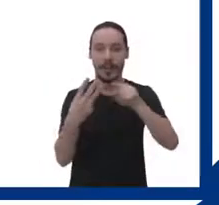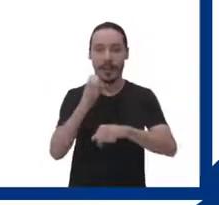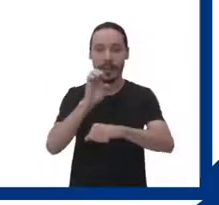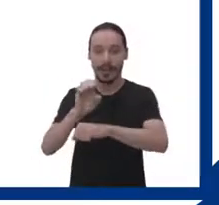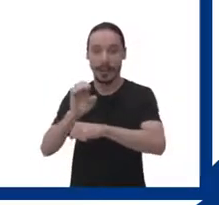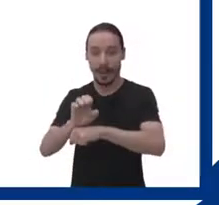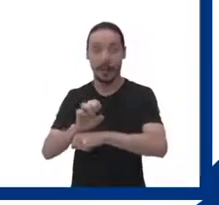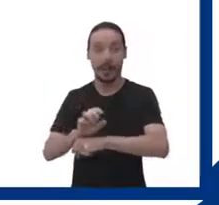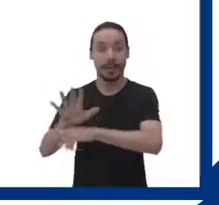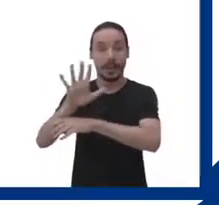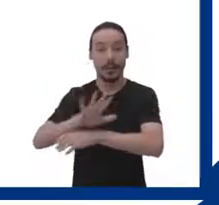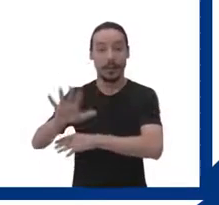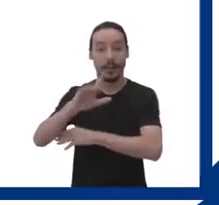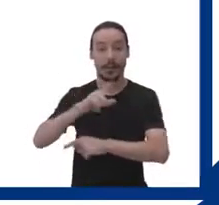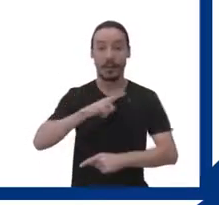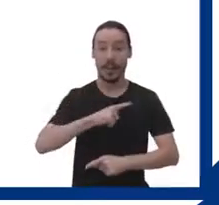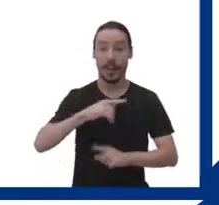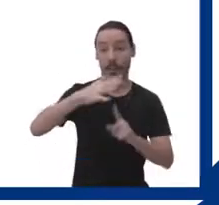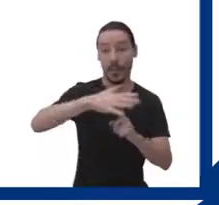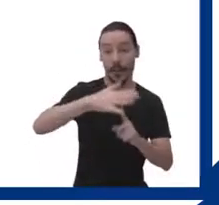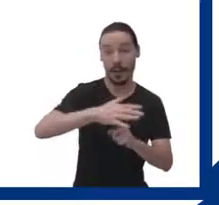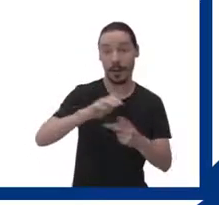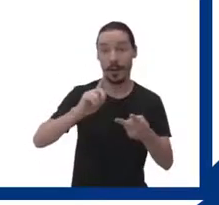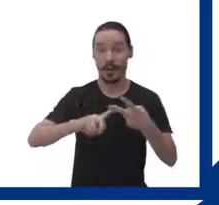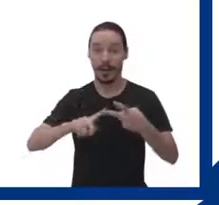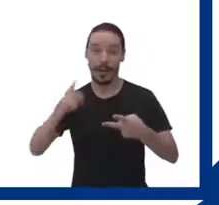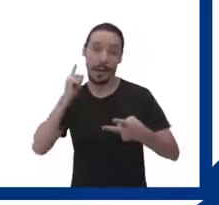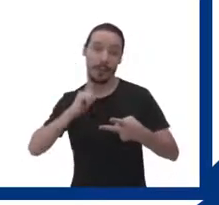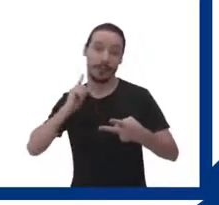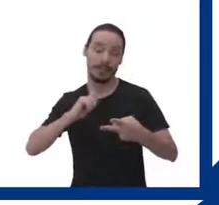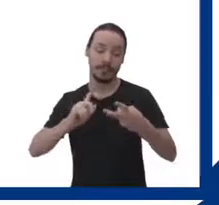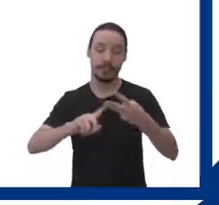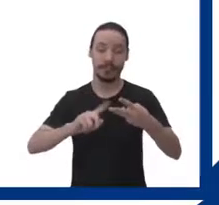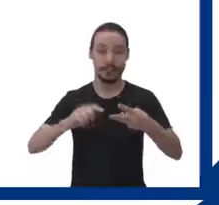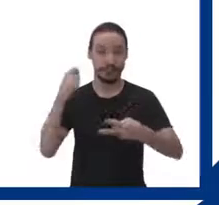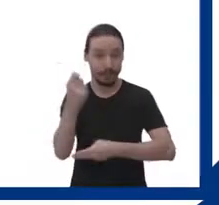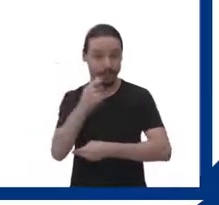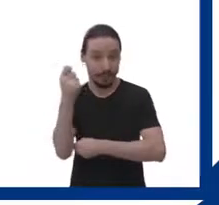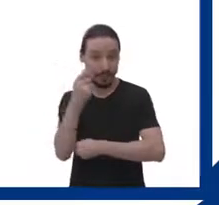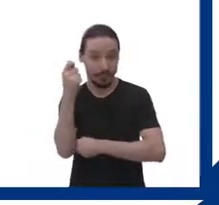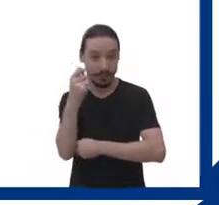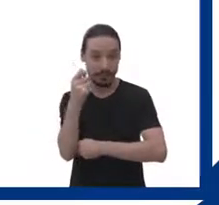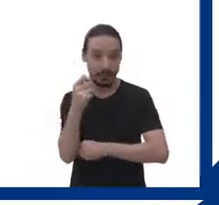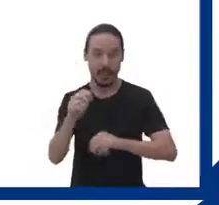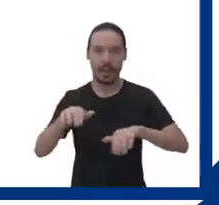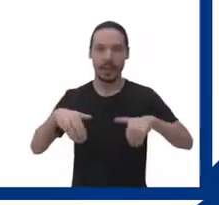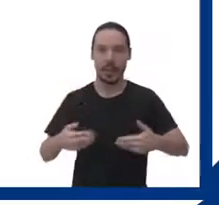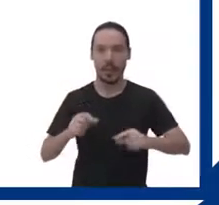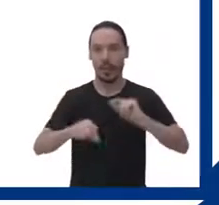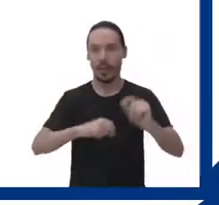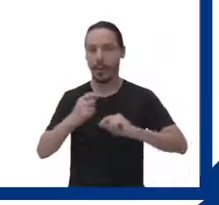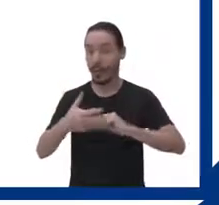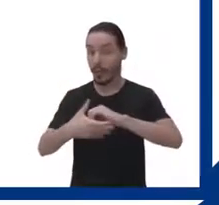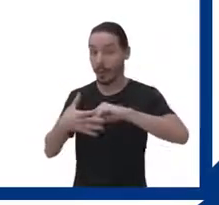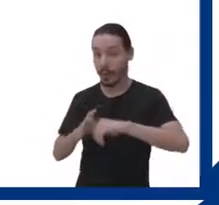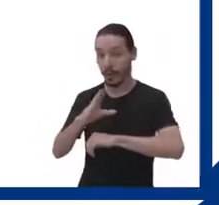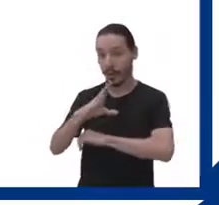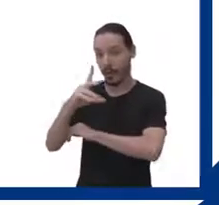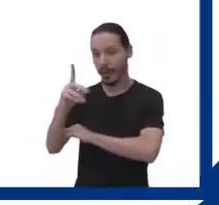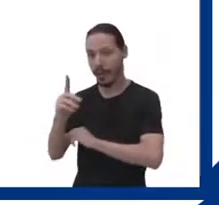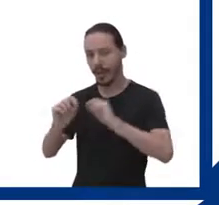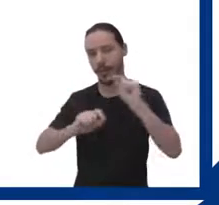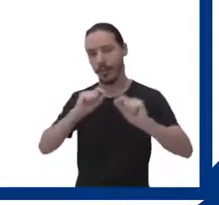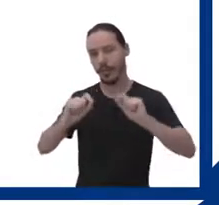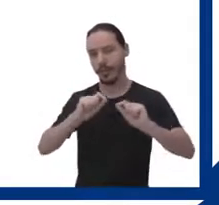brasileiros, no Paraná, em Minas Gerais e no Rio Grande do Sul. Assim, o NEADUNI coordena